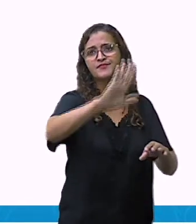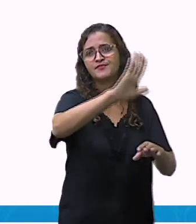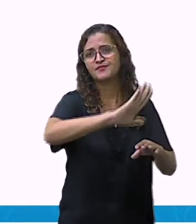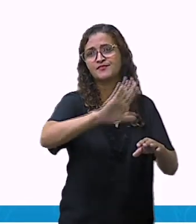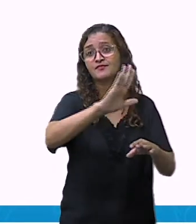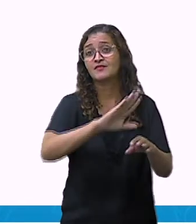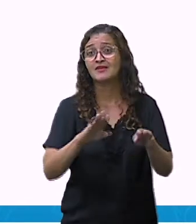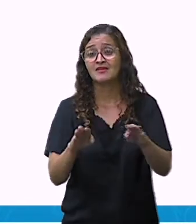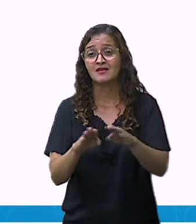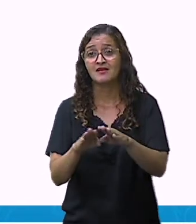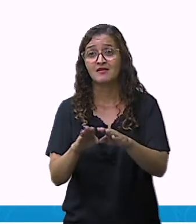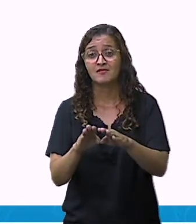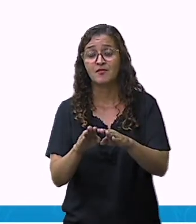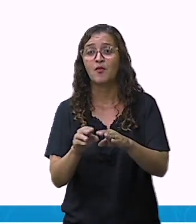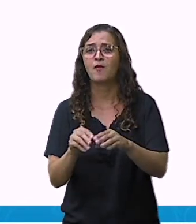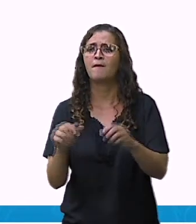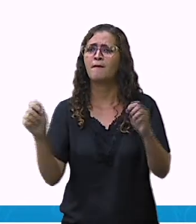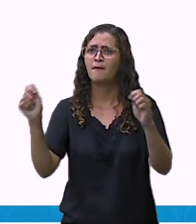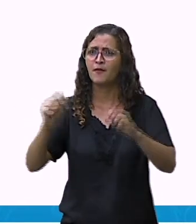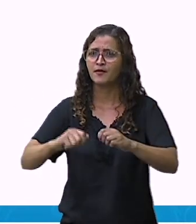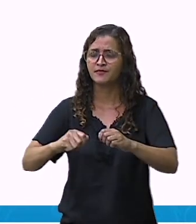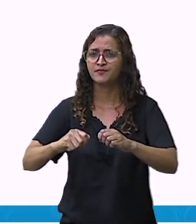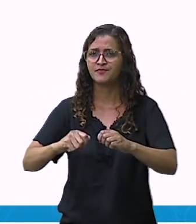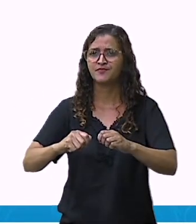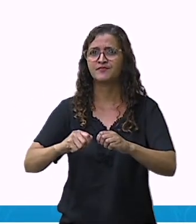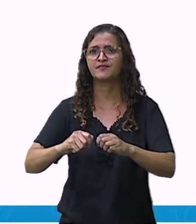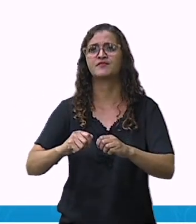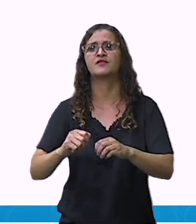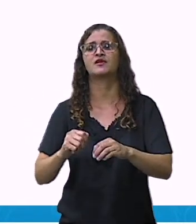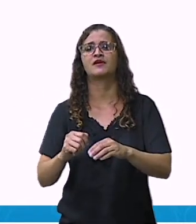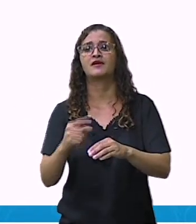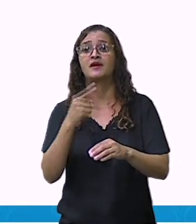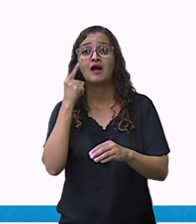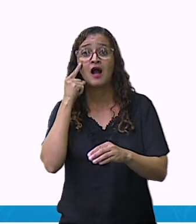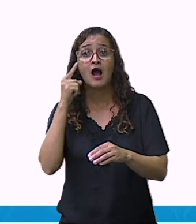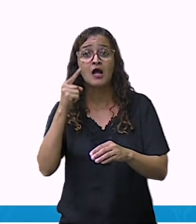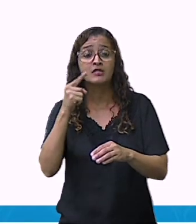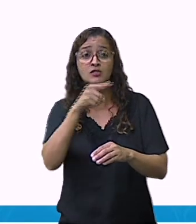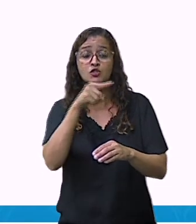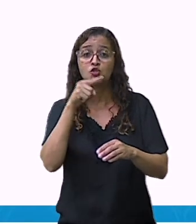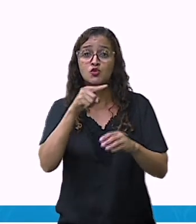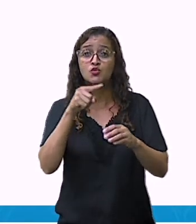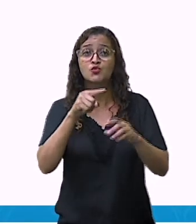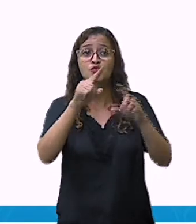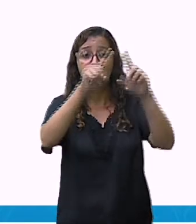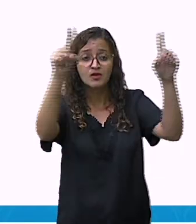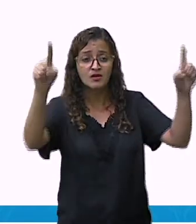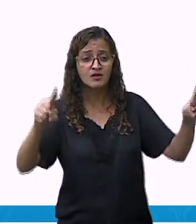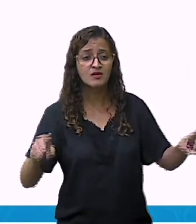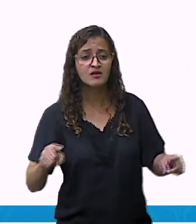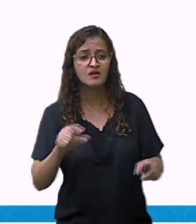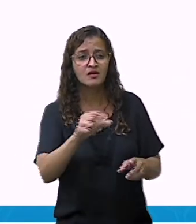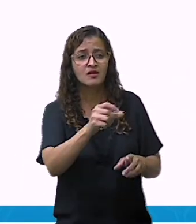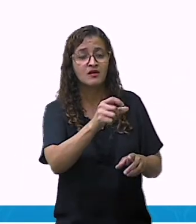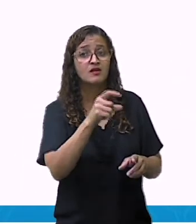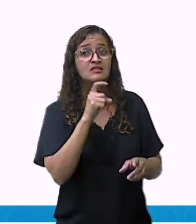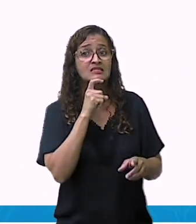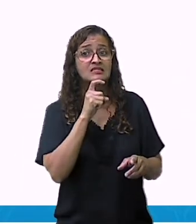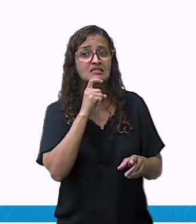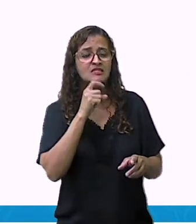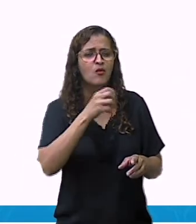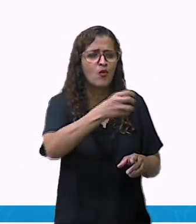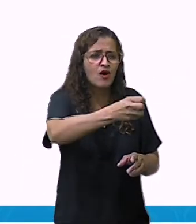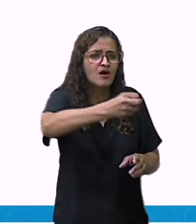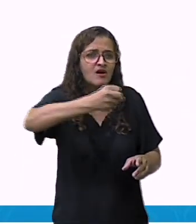guarda-roupa. Você pode também estar mantendo a sua geladeira aí, porque você já é adolescente,